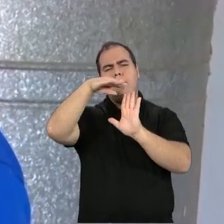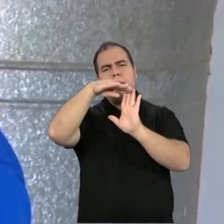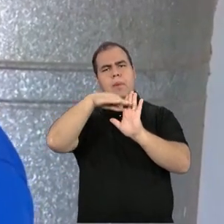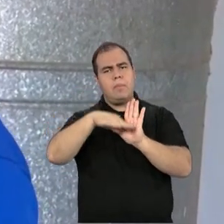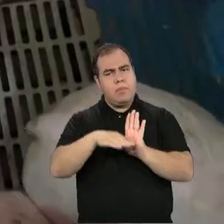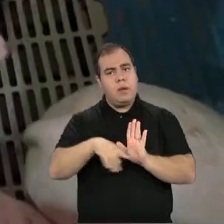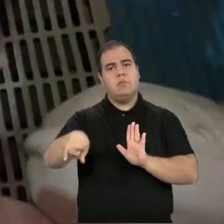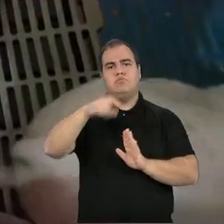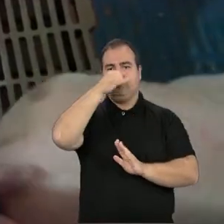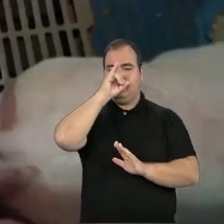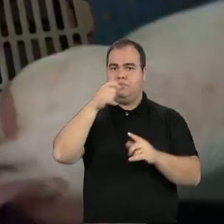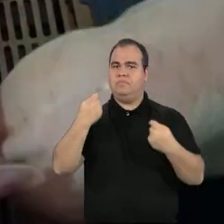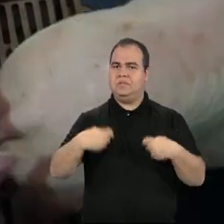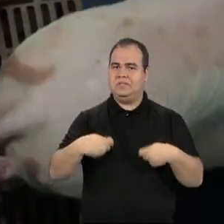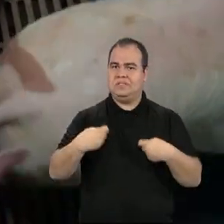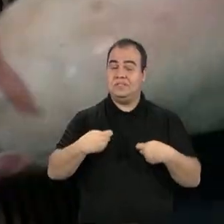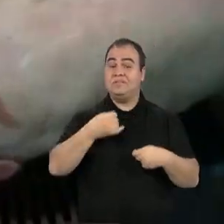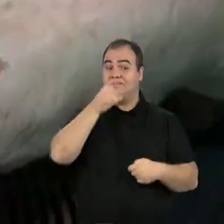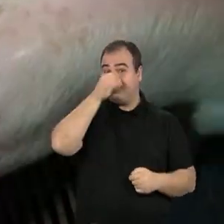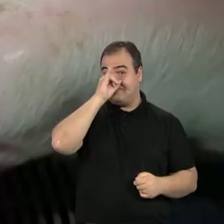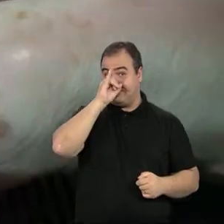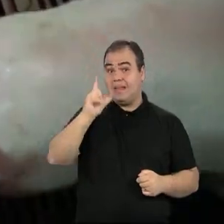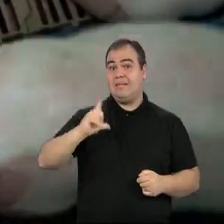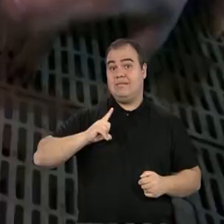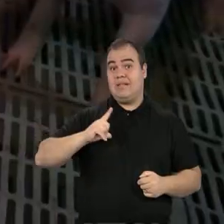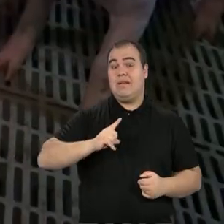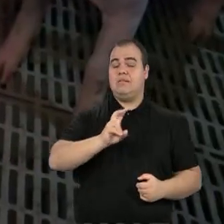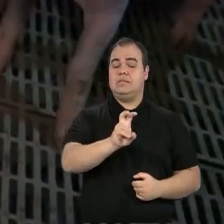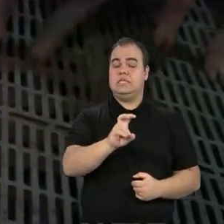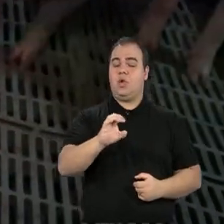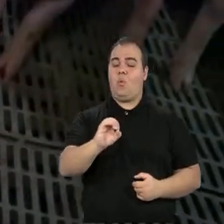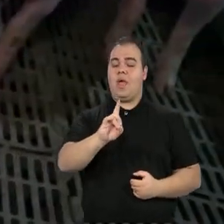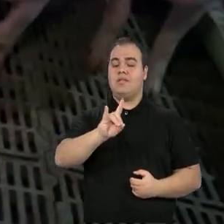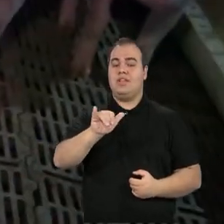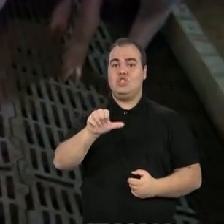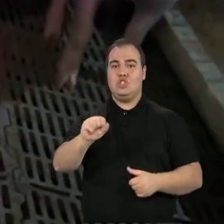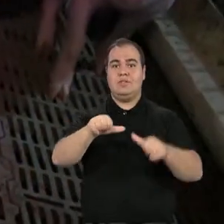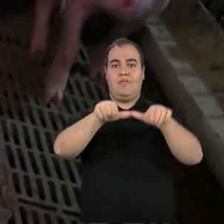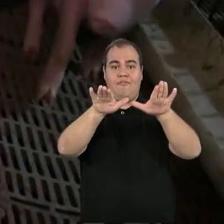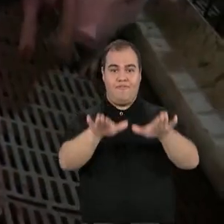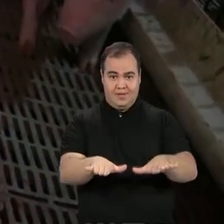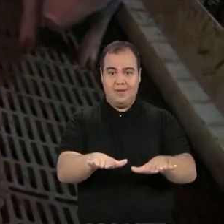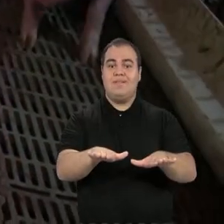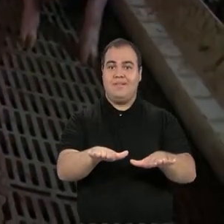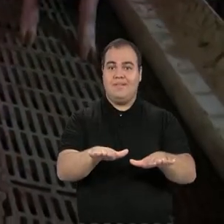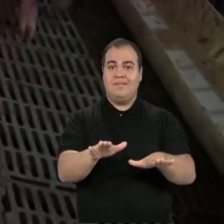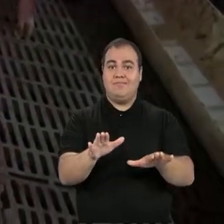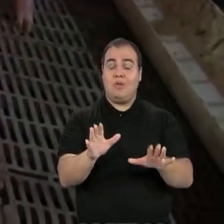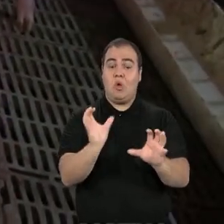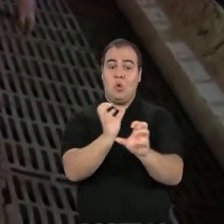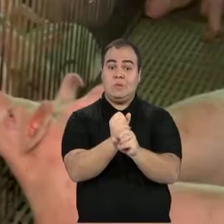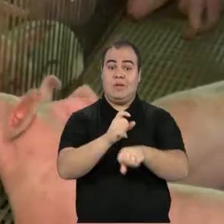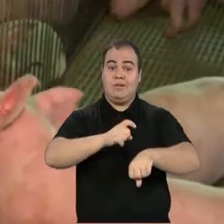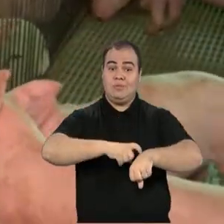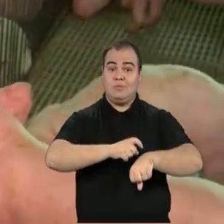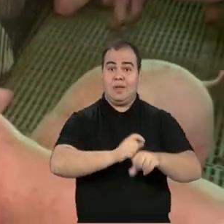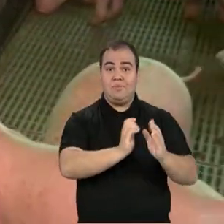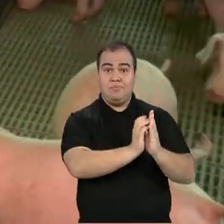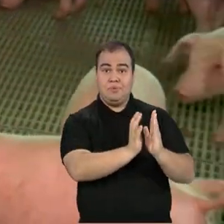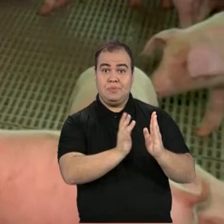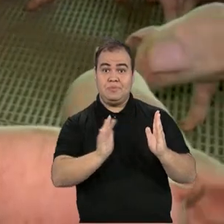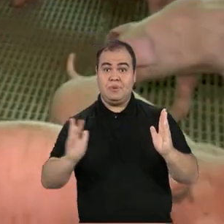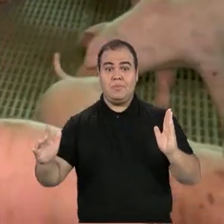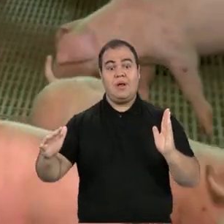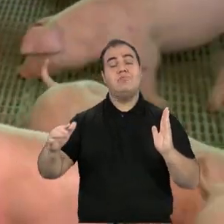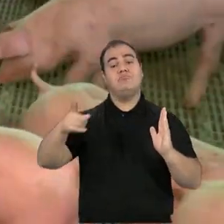necessitam. Os leitões ficam em média 50 dias na recria. Contando com um vazio sanitário, a